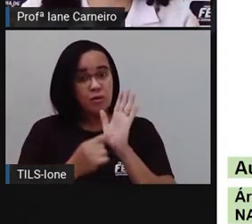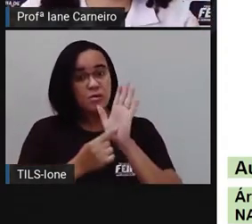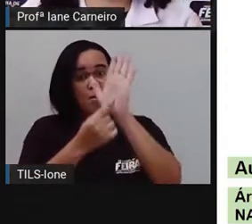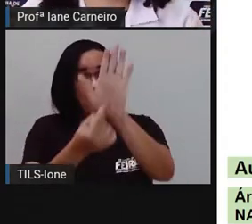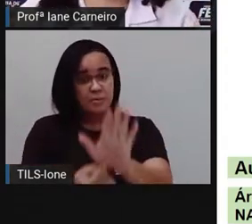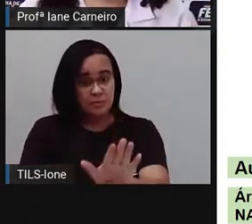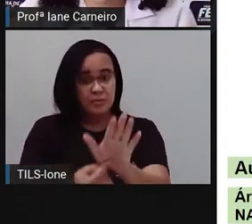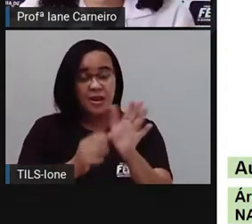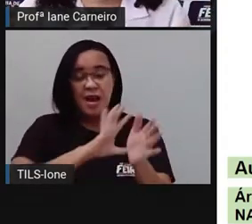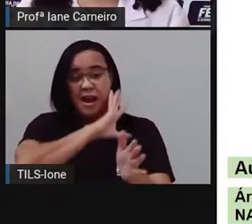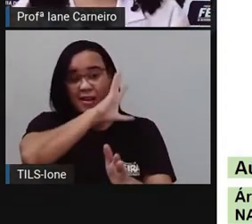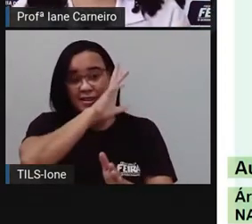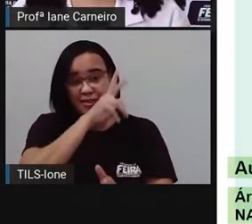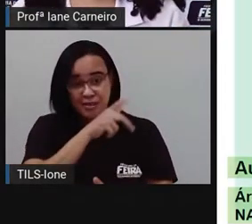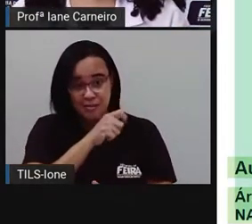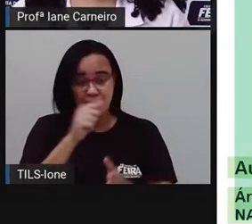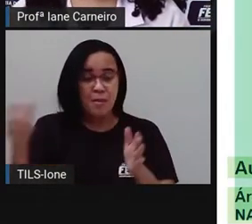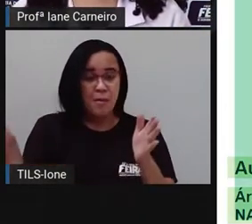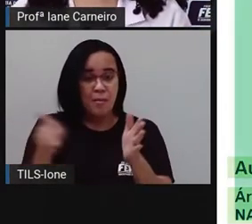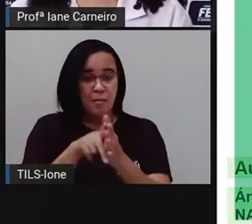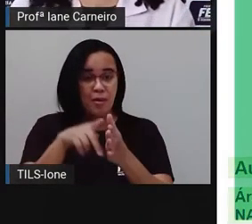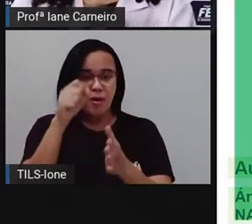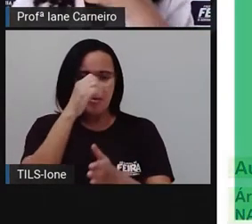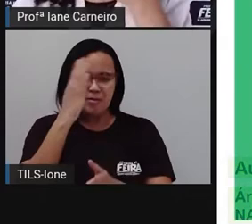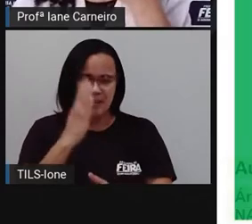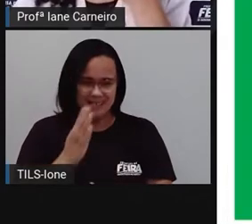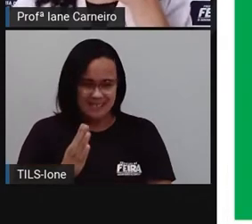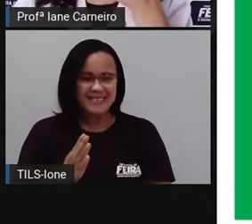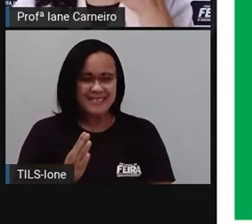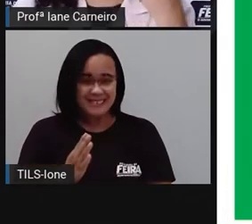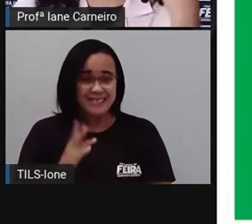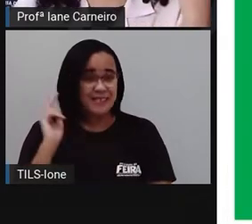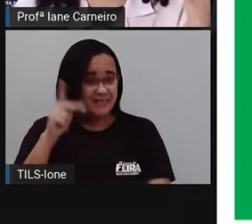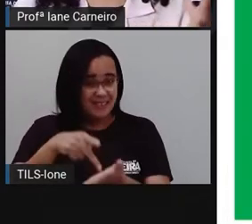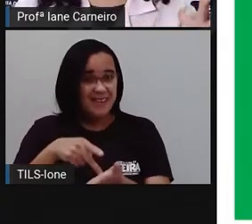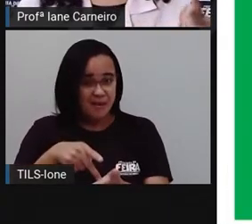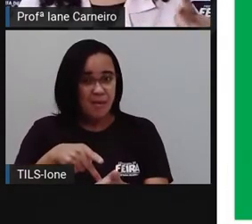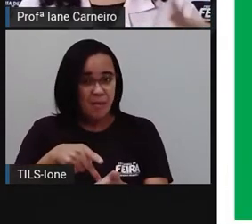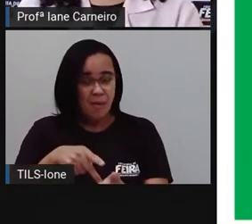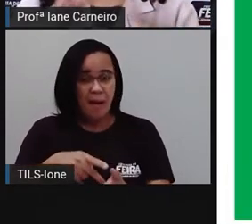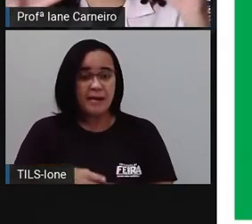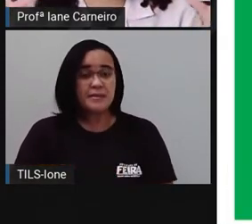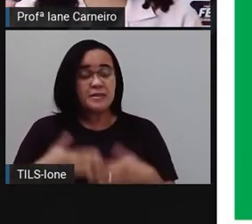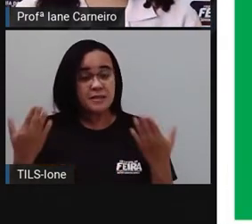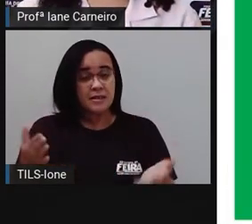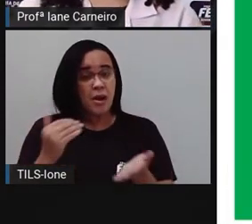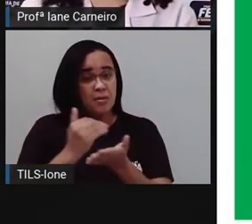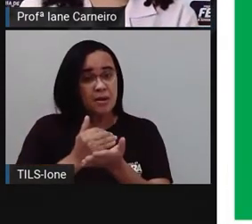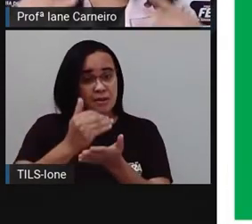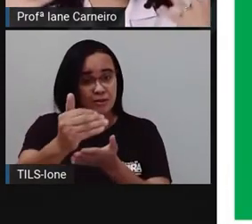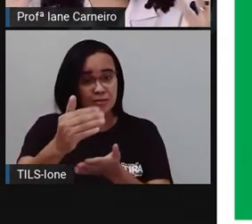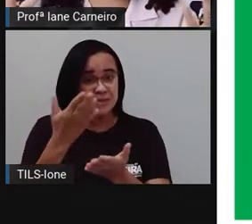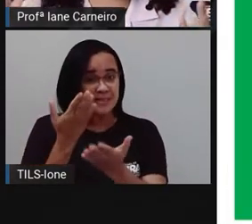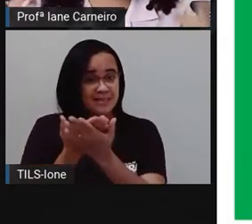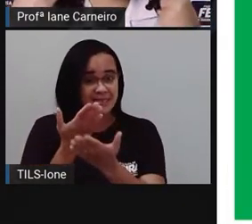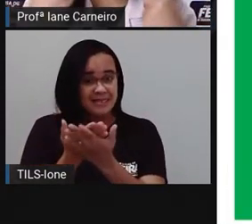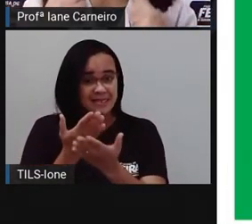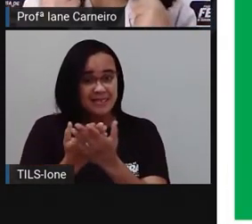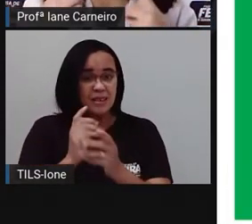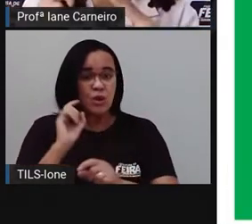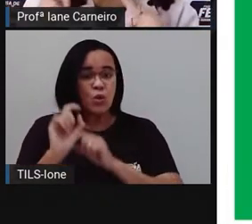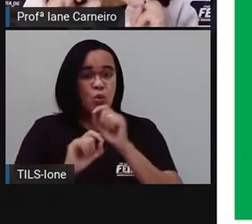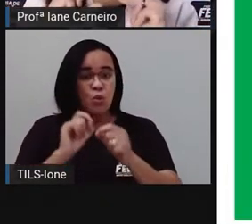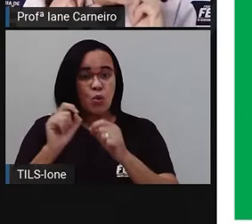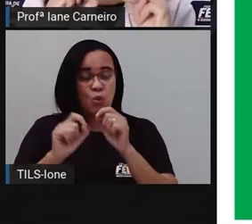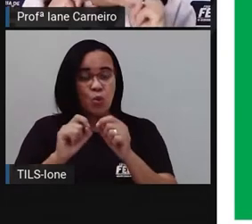brasileirinhos, tá bom? Então, vamos lá. Para a gente, né, iniciar nossa aula, eu trouxe aqui mais